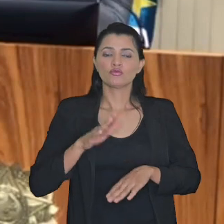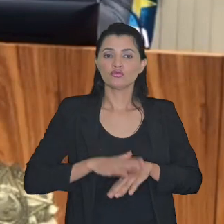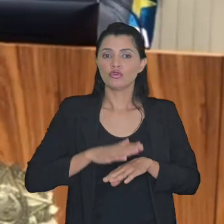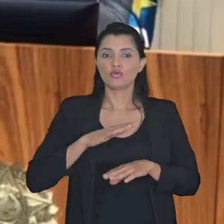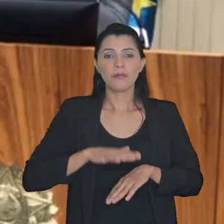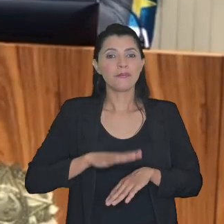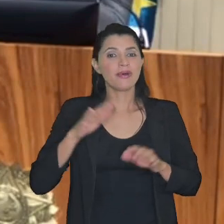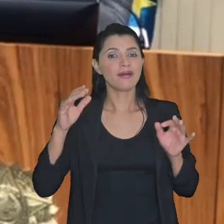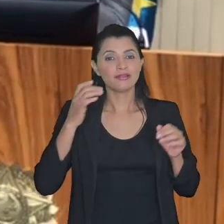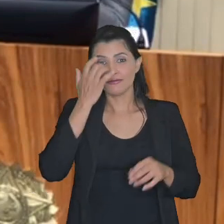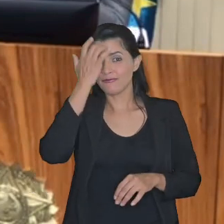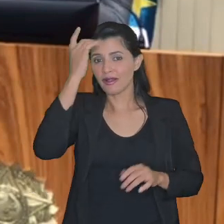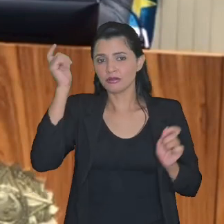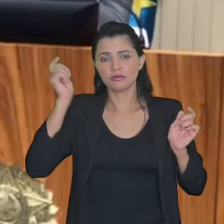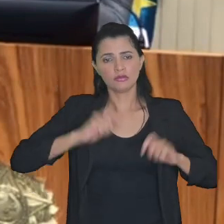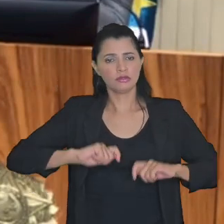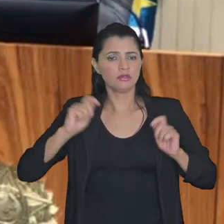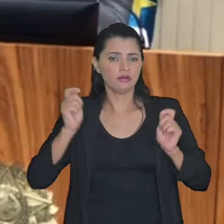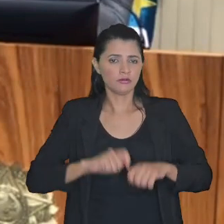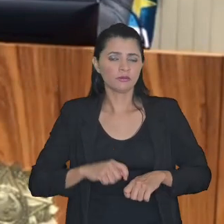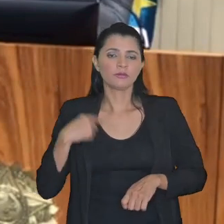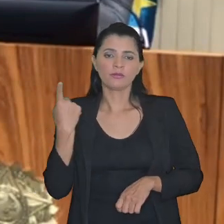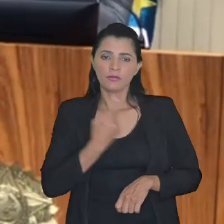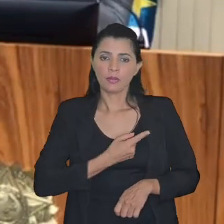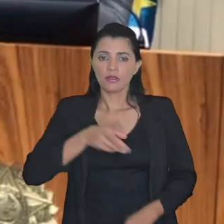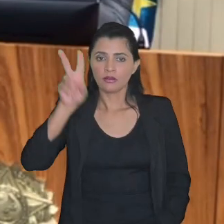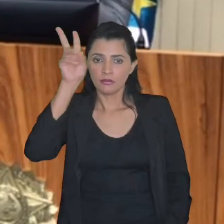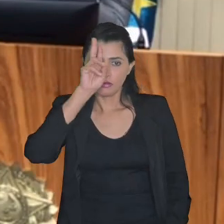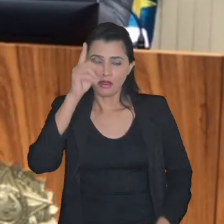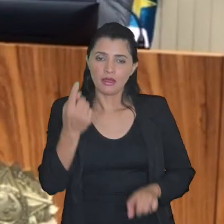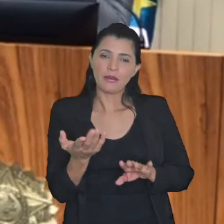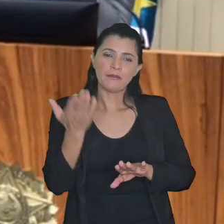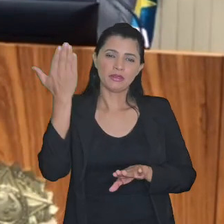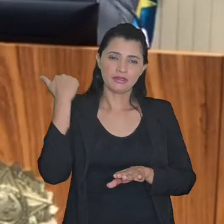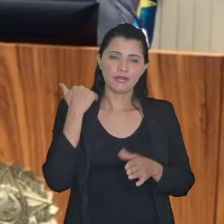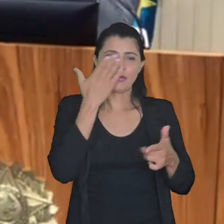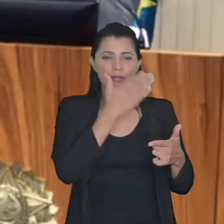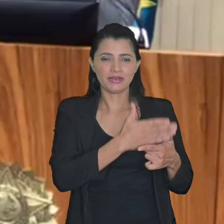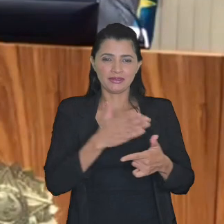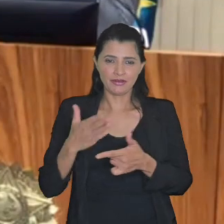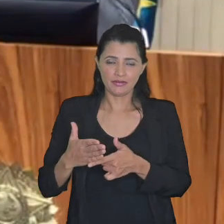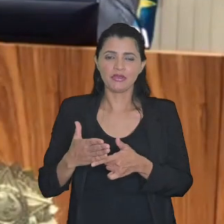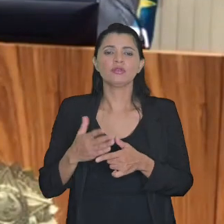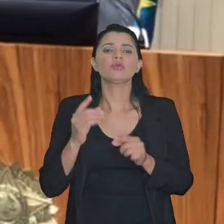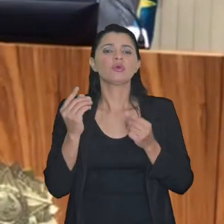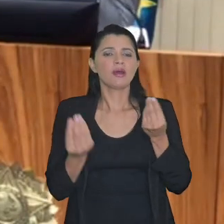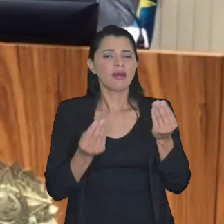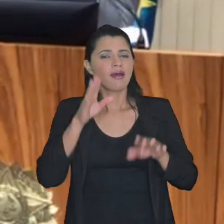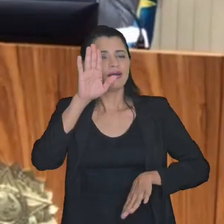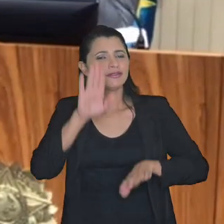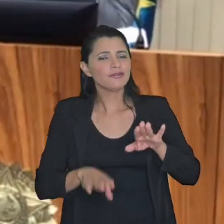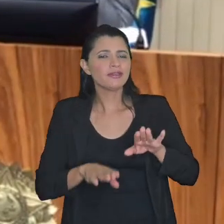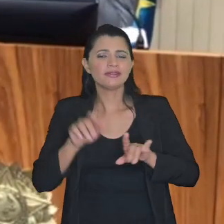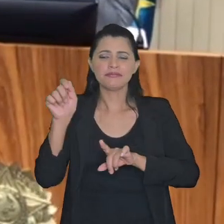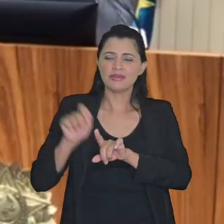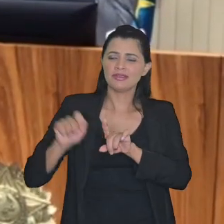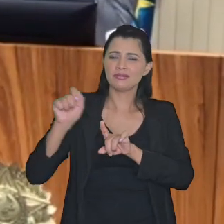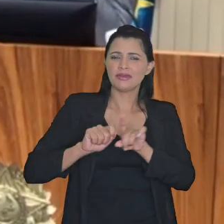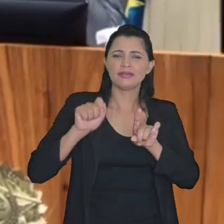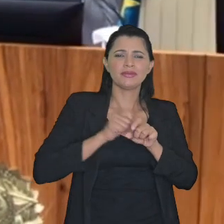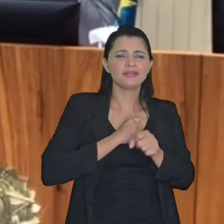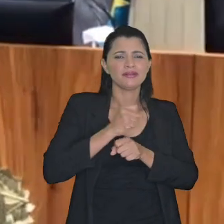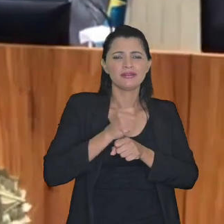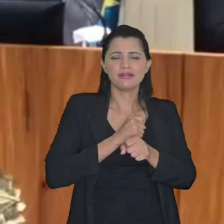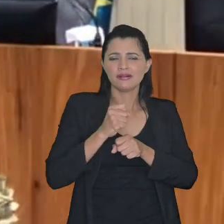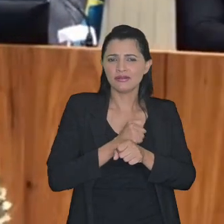mais simplificada possível a gente tem que lembrar que na época dos parcelamentos refis às vezes ficavam meses até